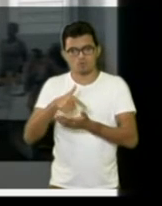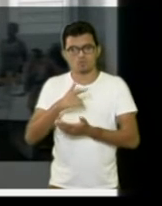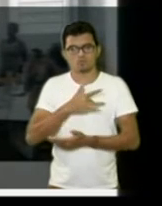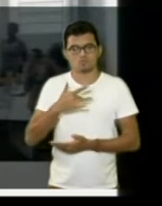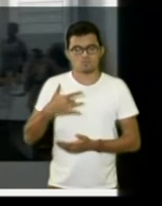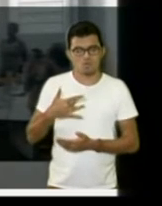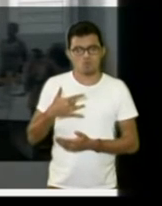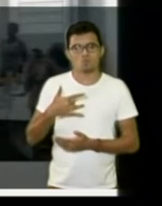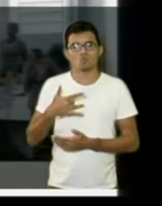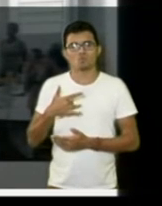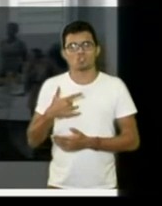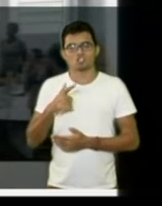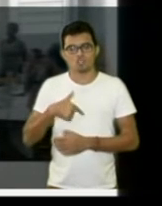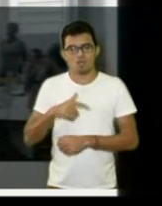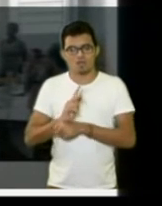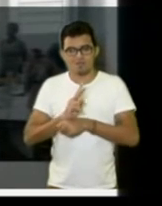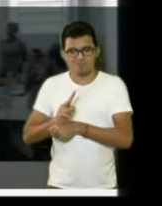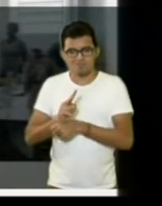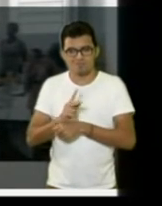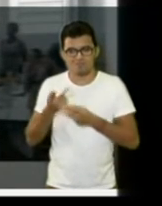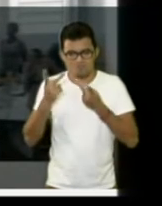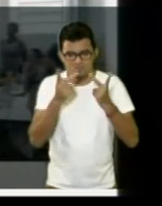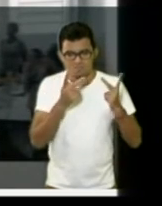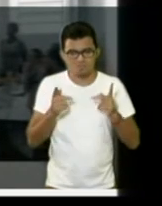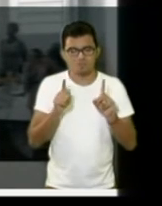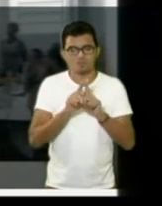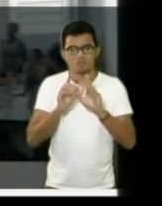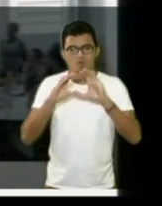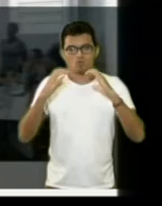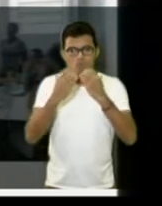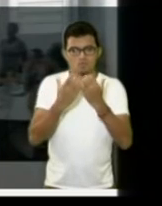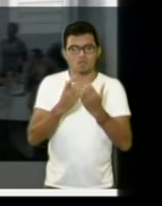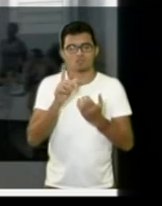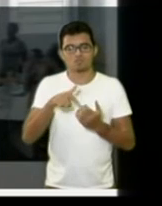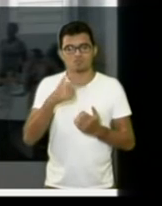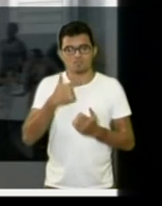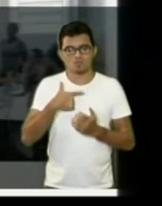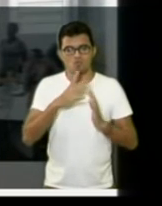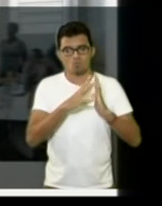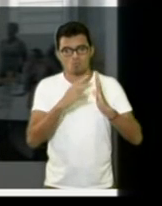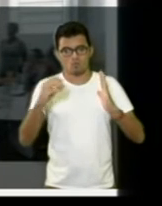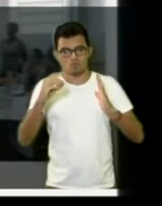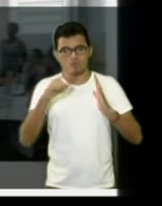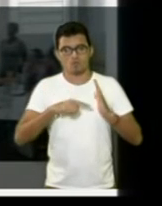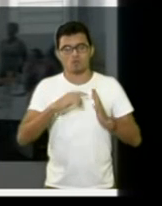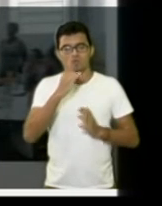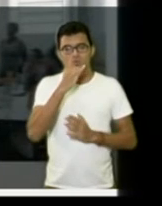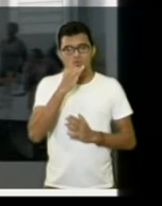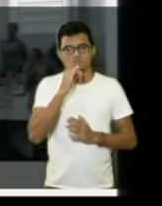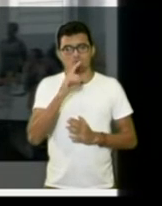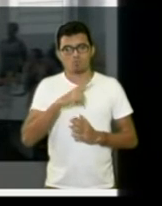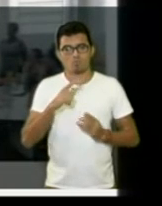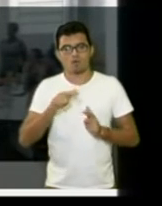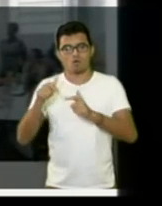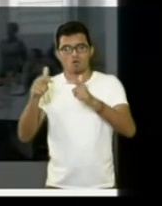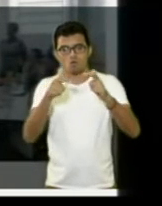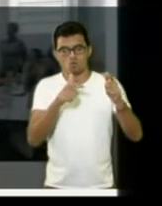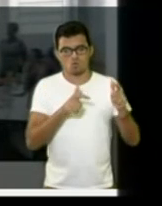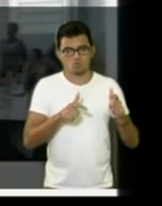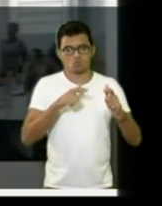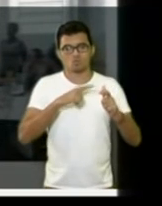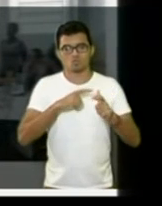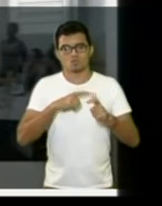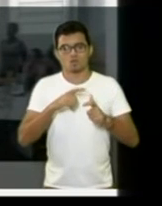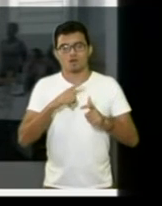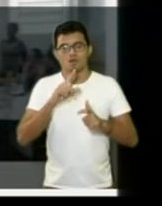envolvimento das agentes de saúde e de toda a comunidade. E com certeza isso aqui vai ser um modelo, um exemplo para ser levado para outros bairros, onde a